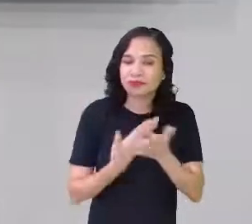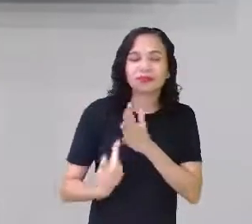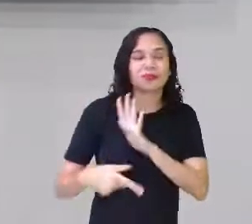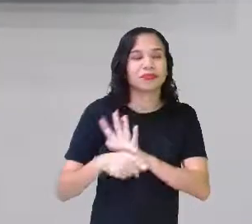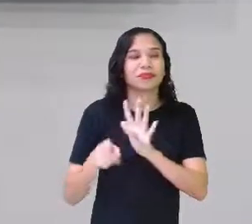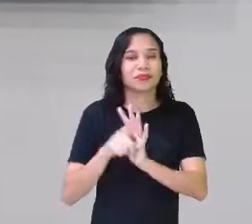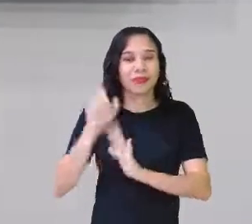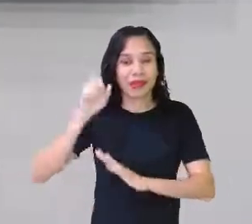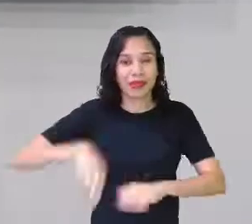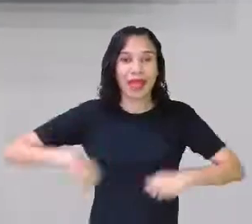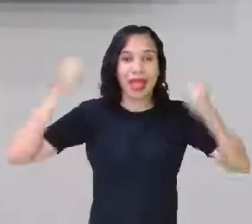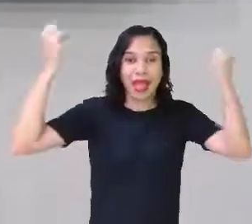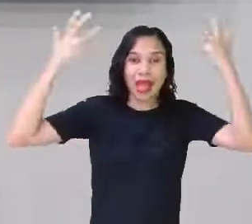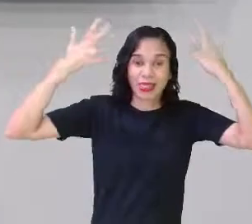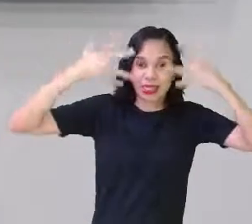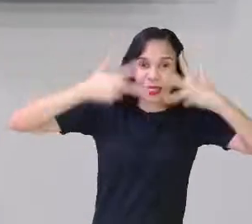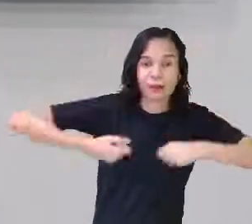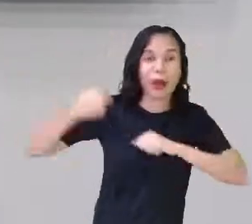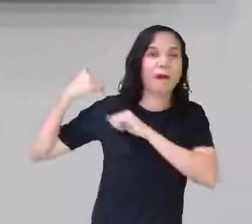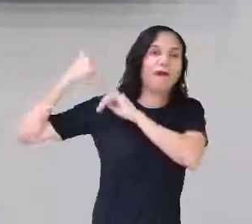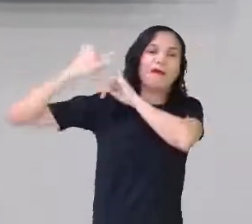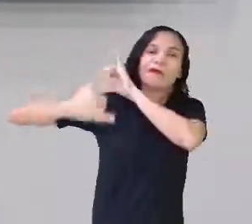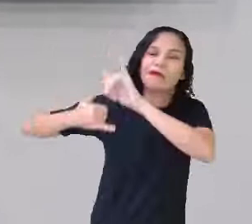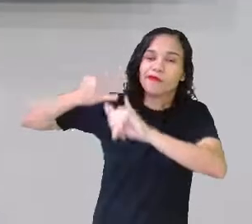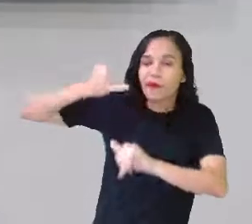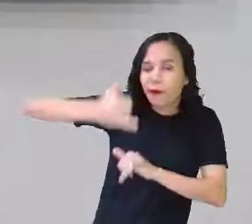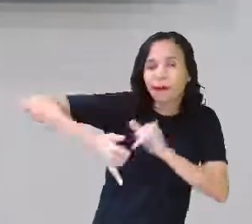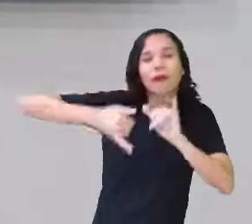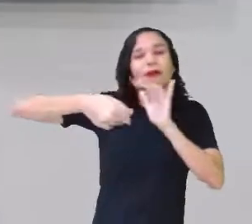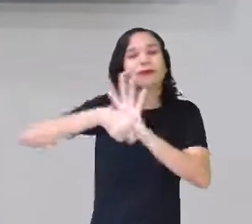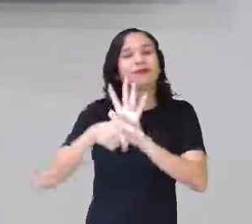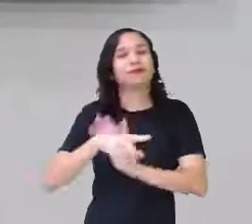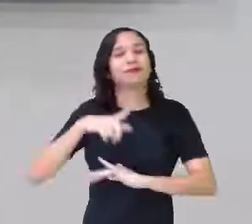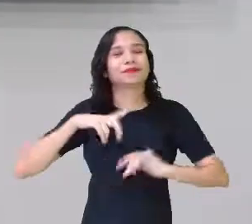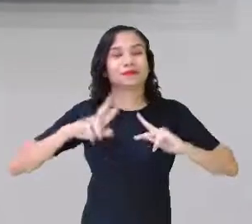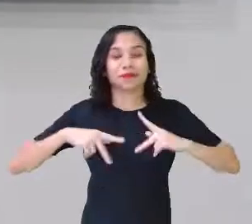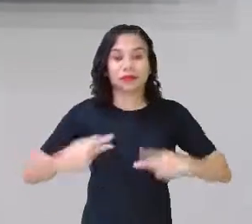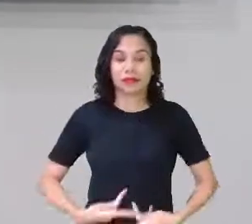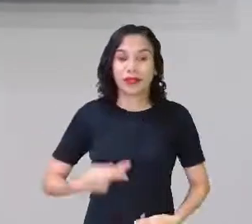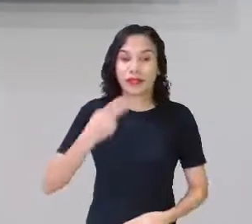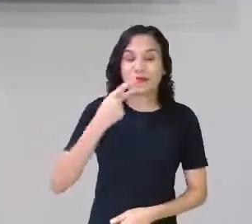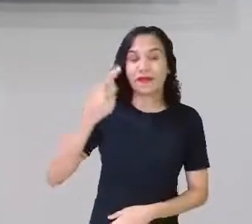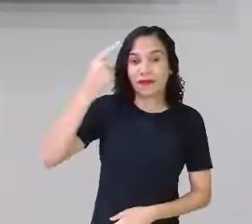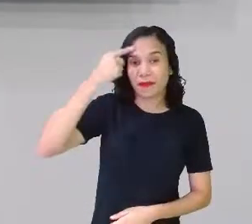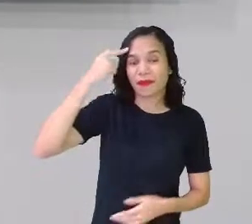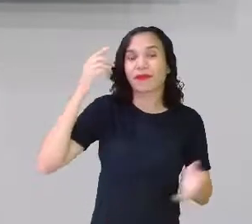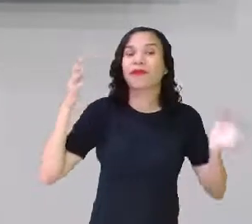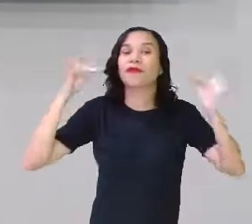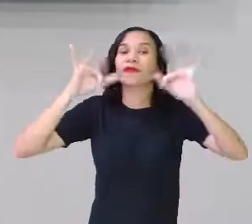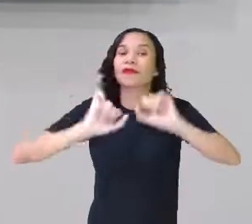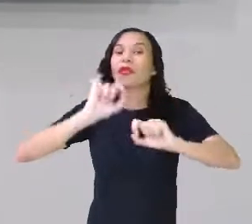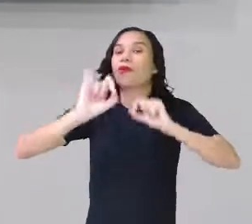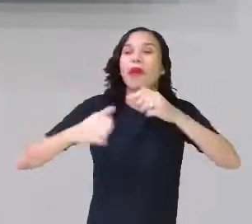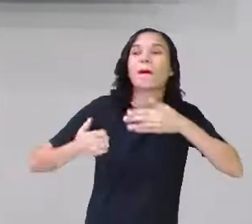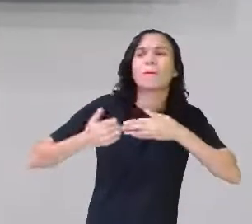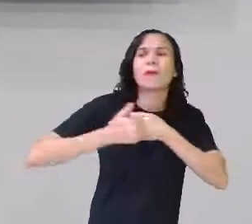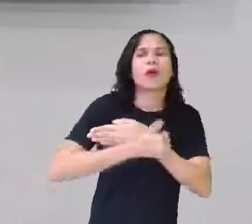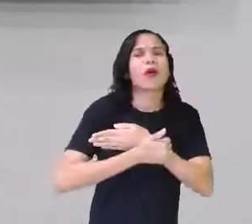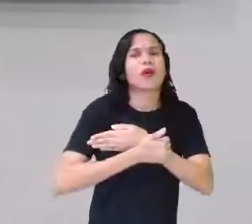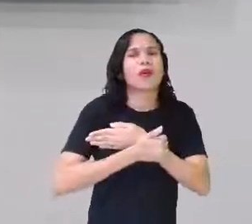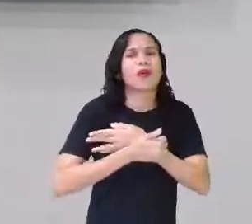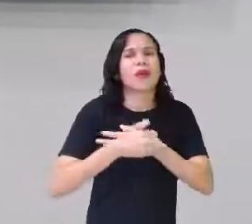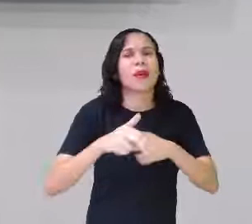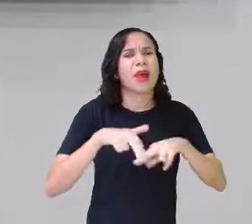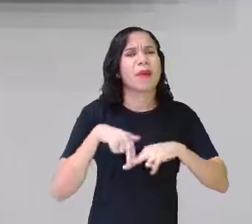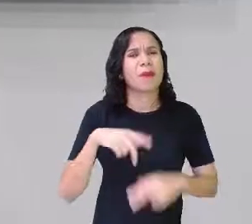animais, que têm atitudes humanas, falam, pensam, não é? E no final nós temos a moral. Professora, porque a senhora